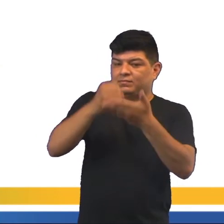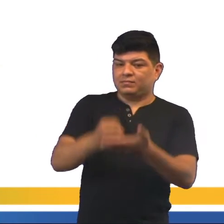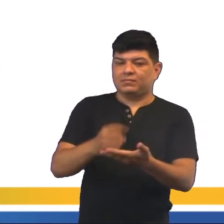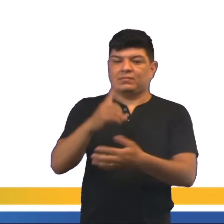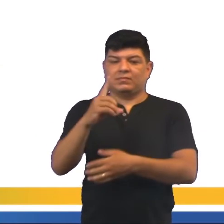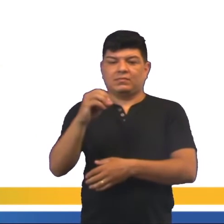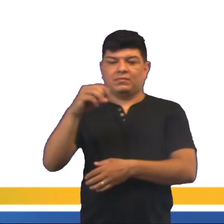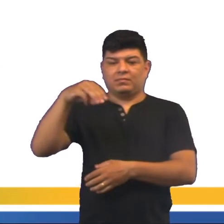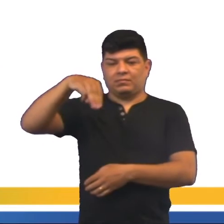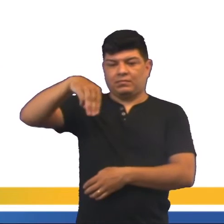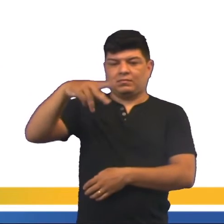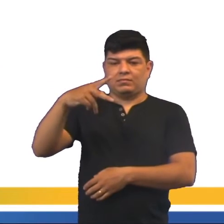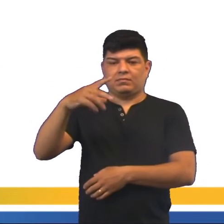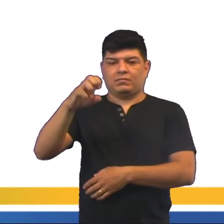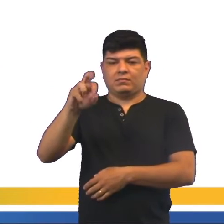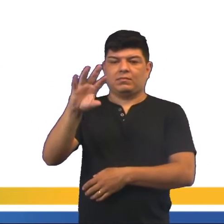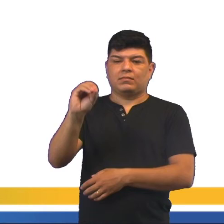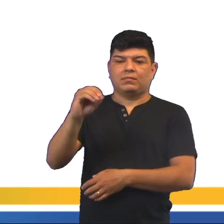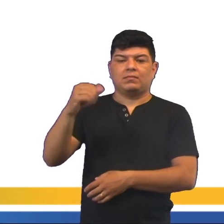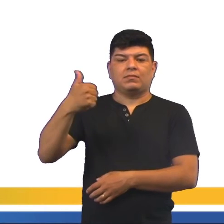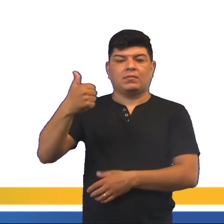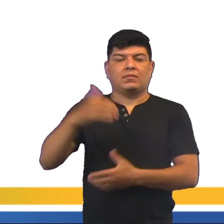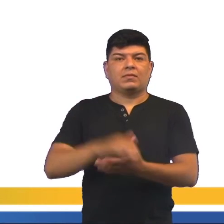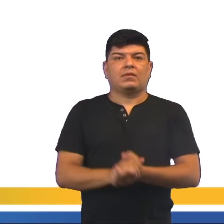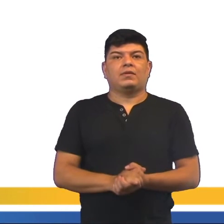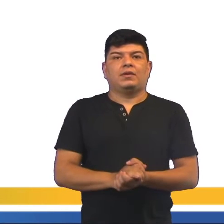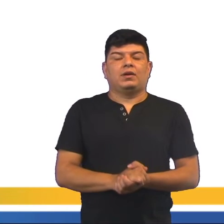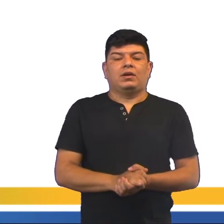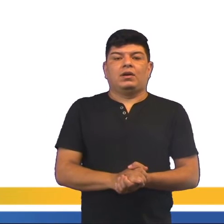I. Mais uma questão.